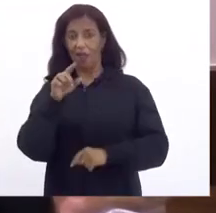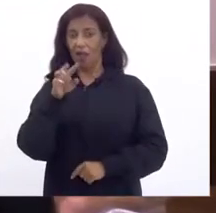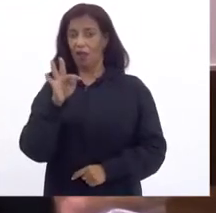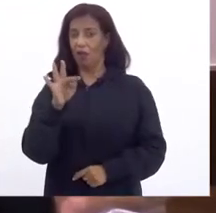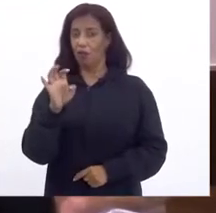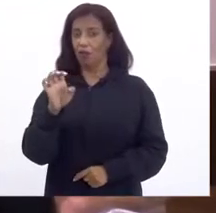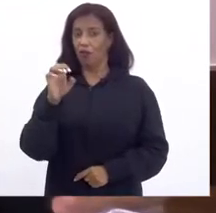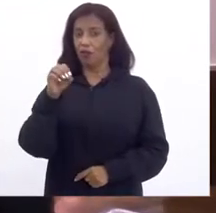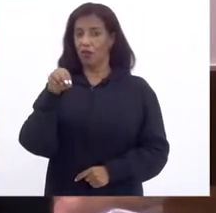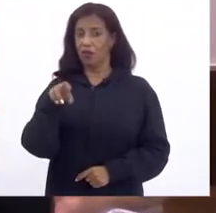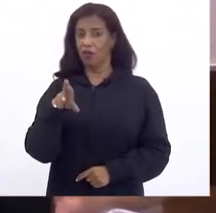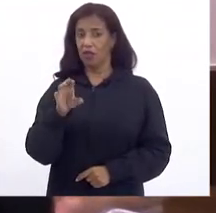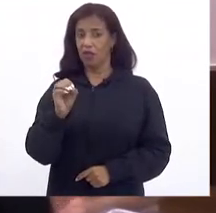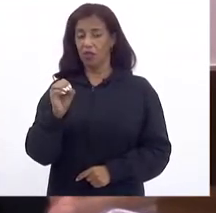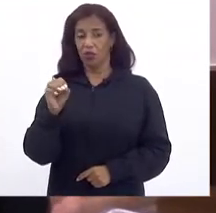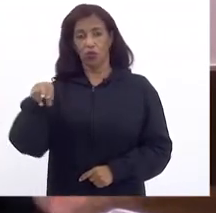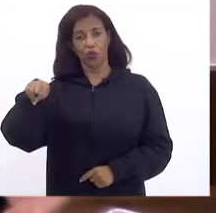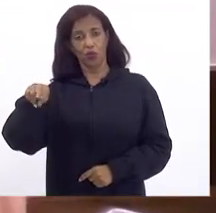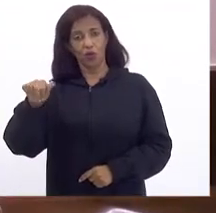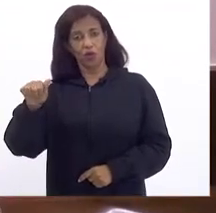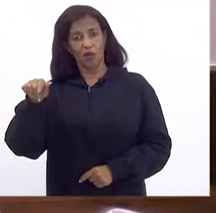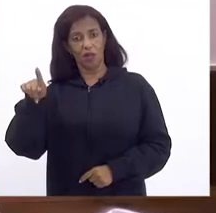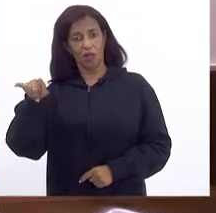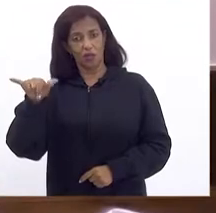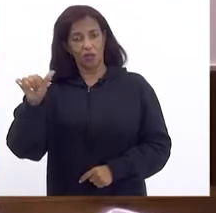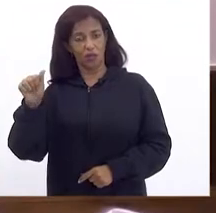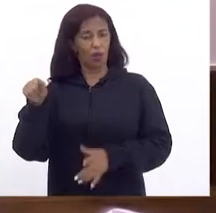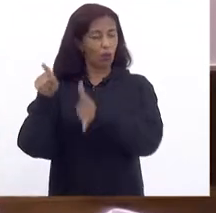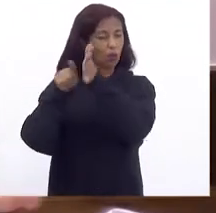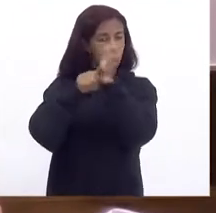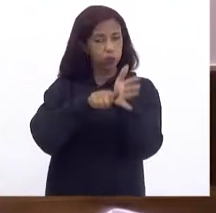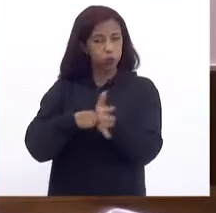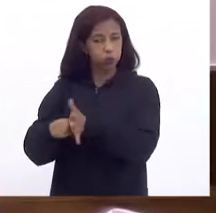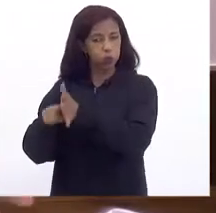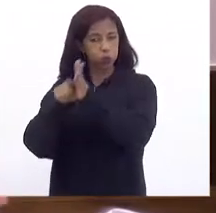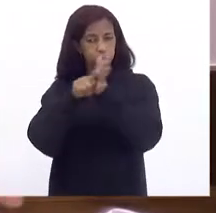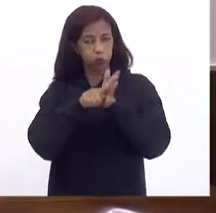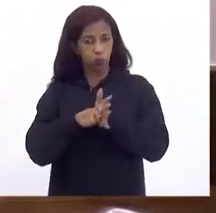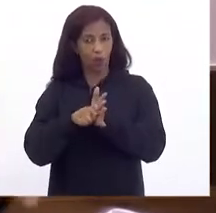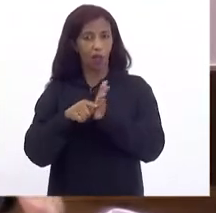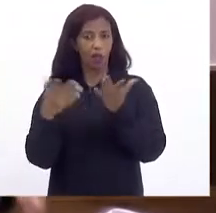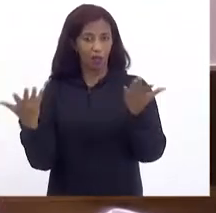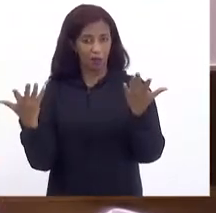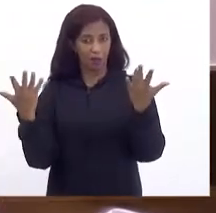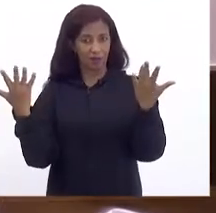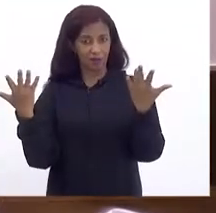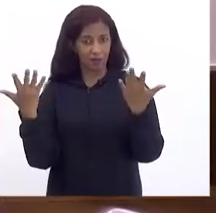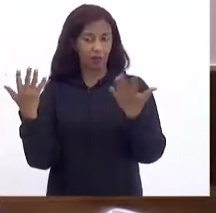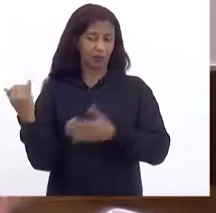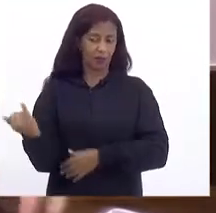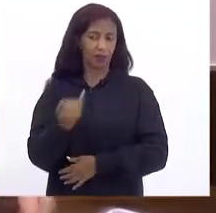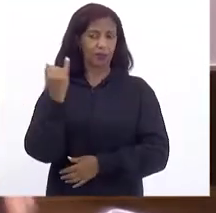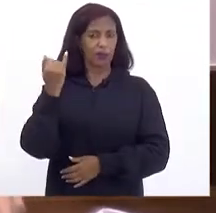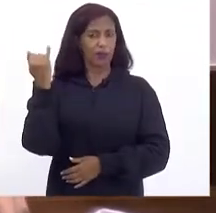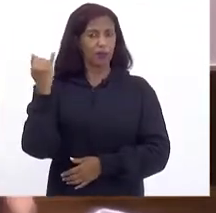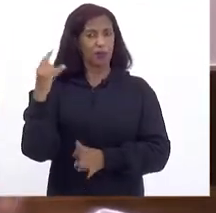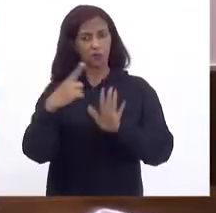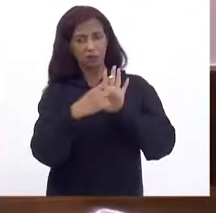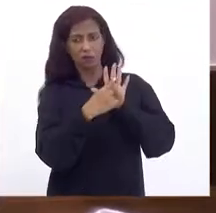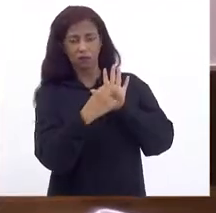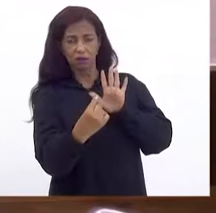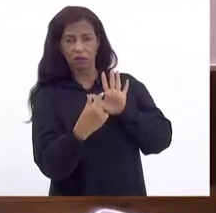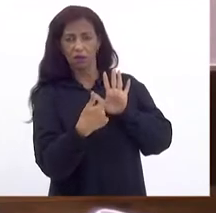pesquisa Lá do Focus E etc Mas são Risíveis Esses parâmetros Acho importante Esse destaque